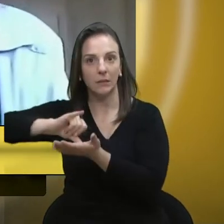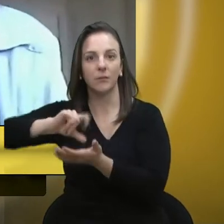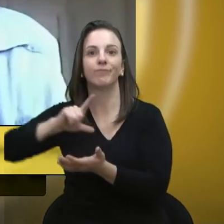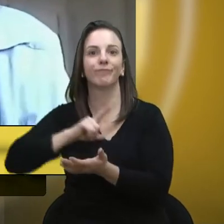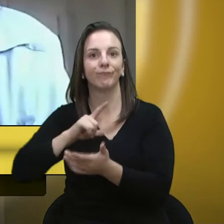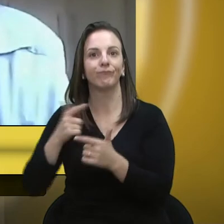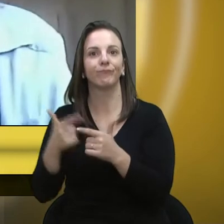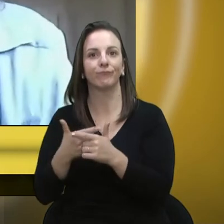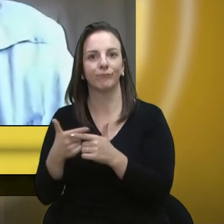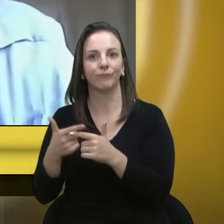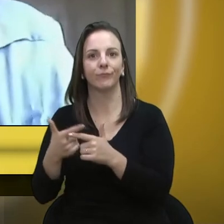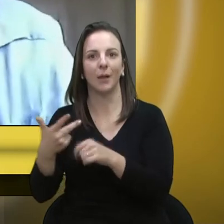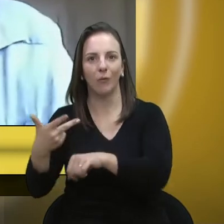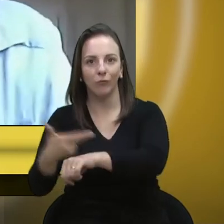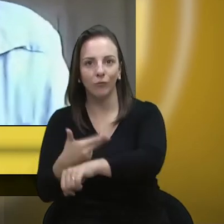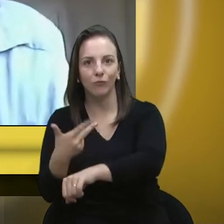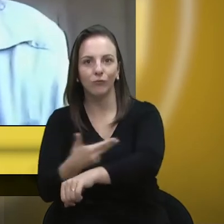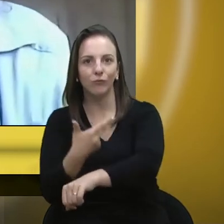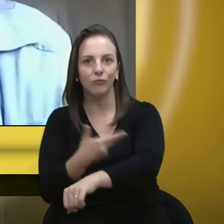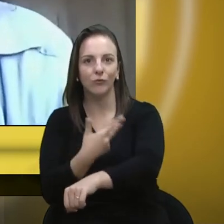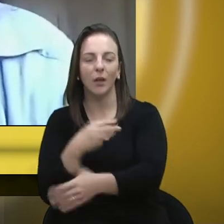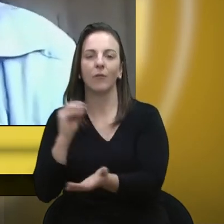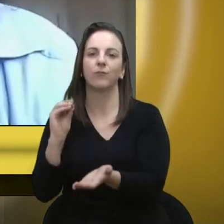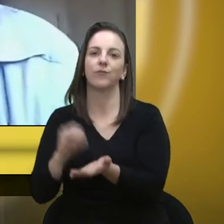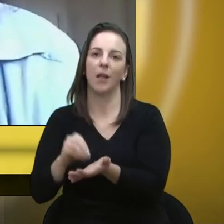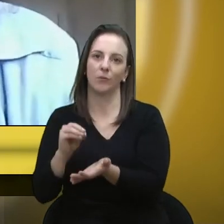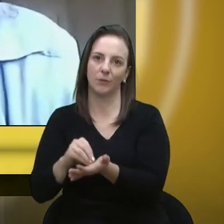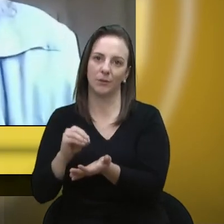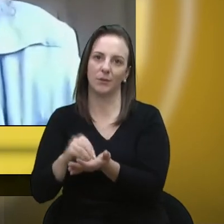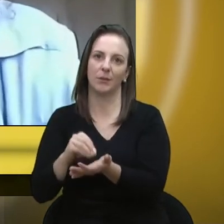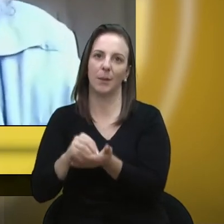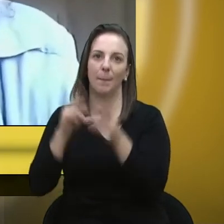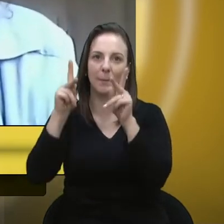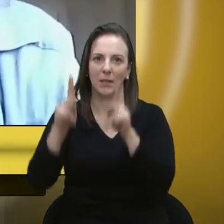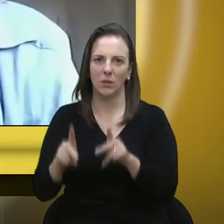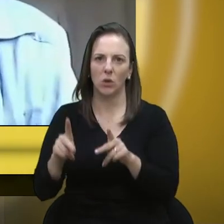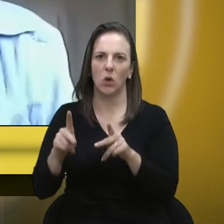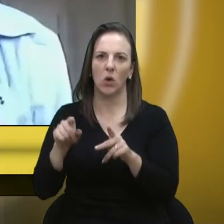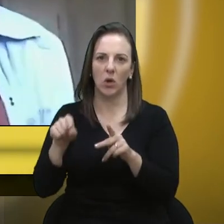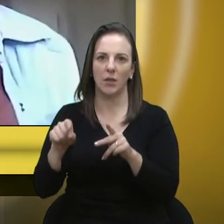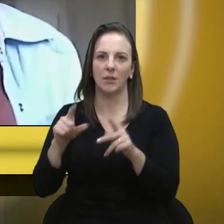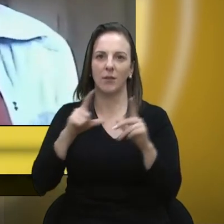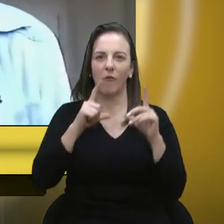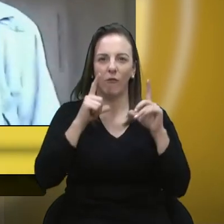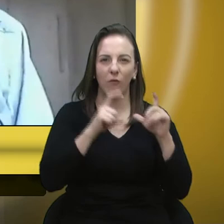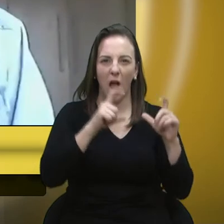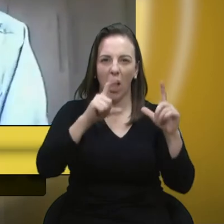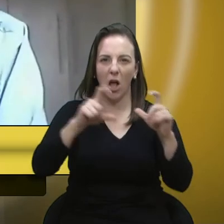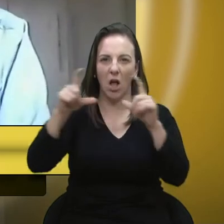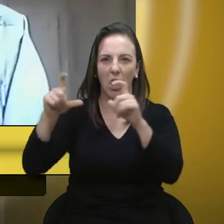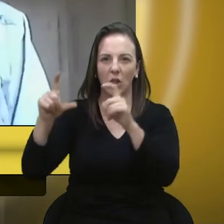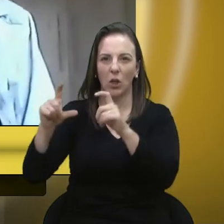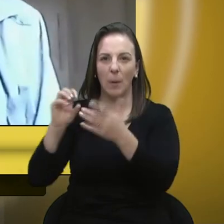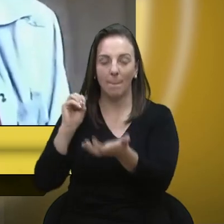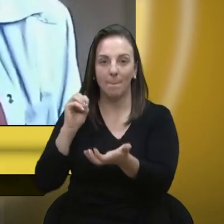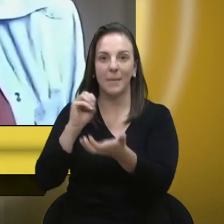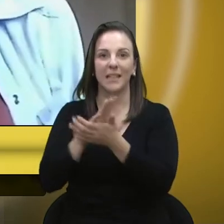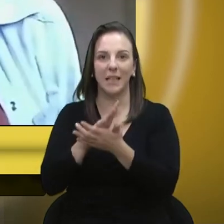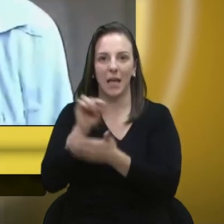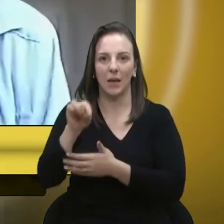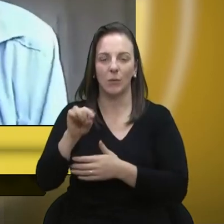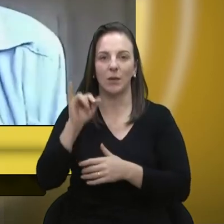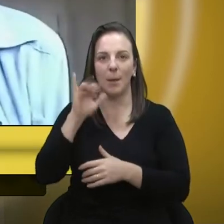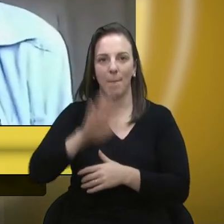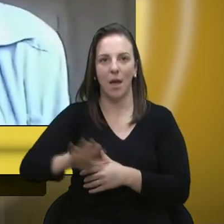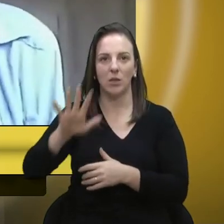em diversas imagens que nós recebemos de apoiadores que vieram até nós nos mandar essa preocupação.